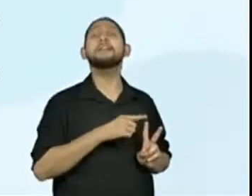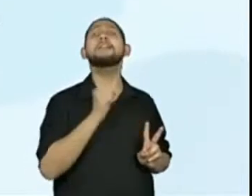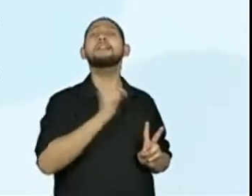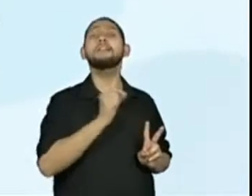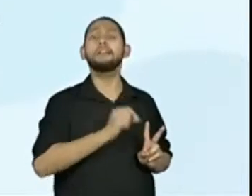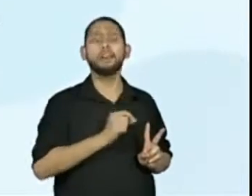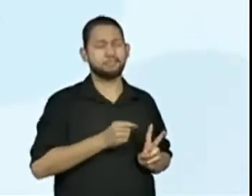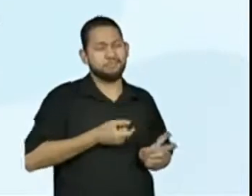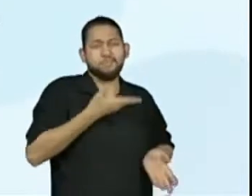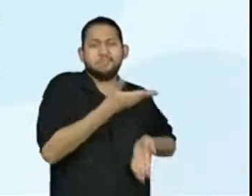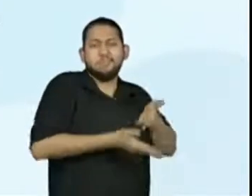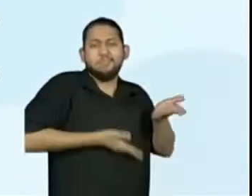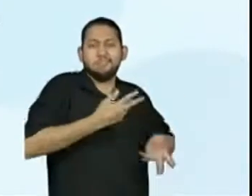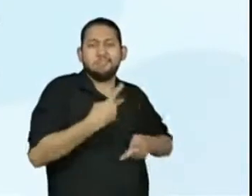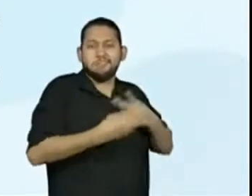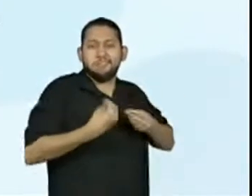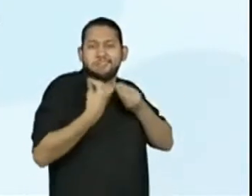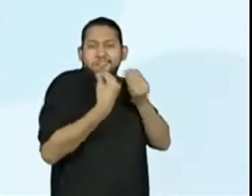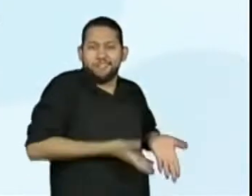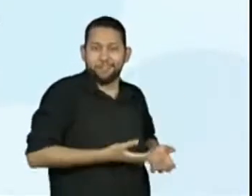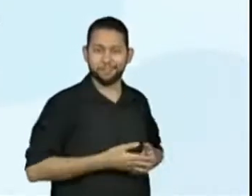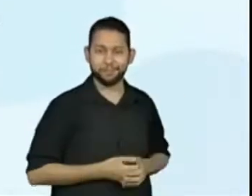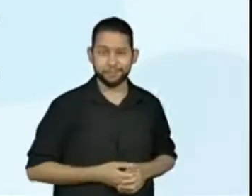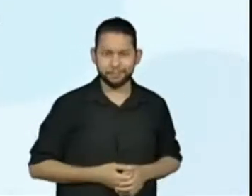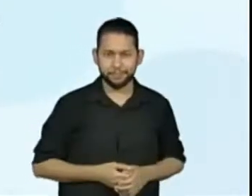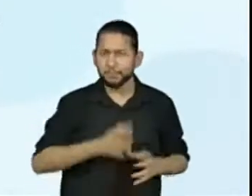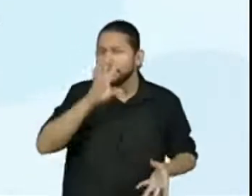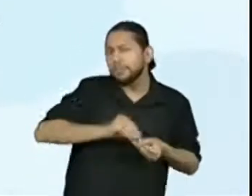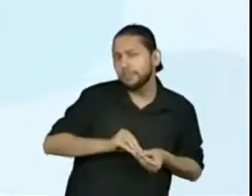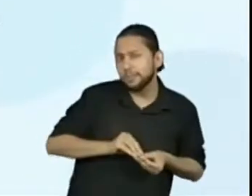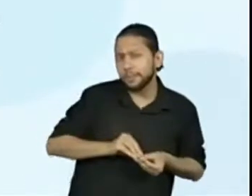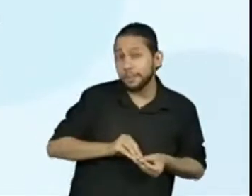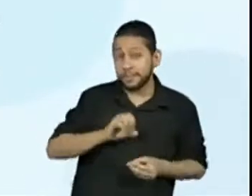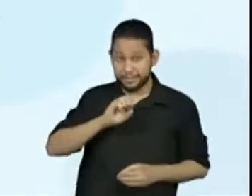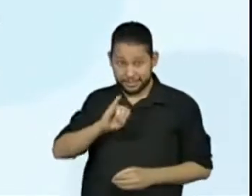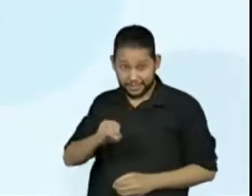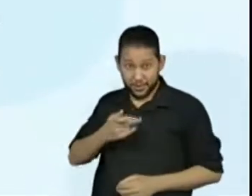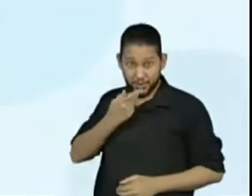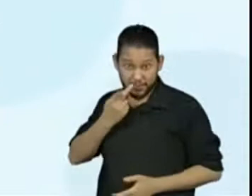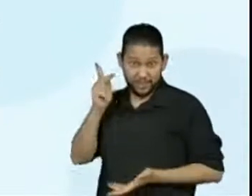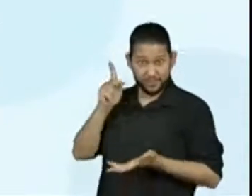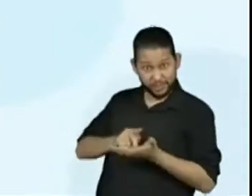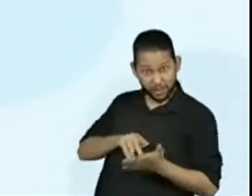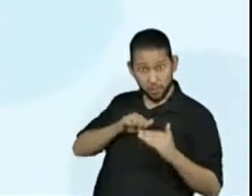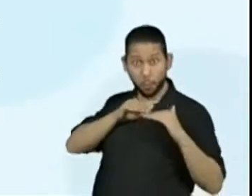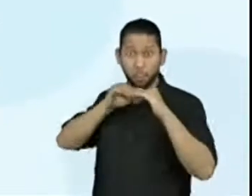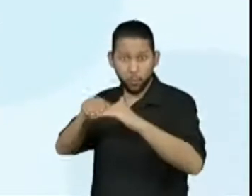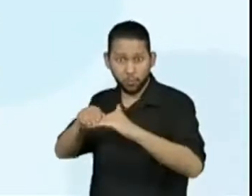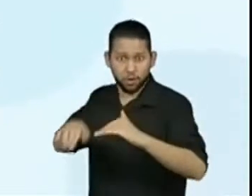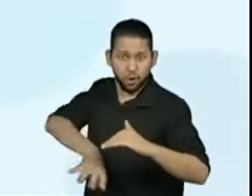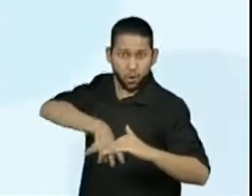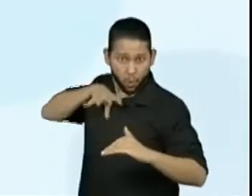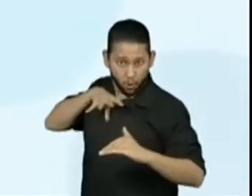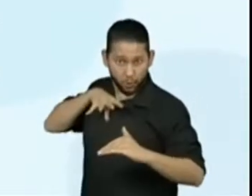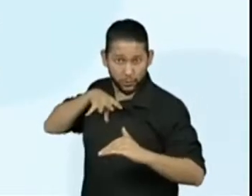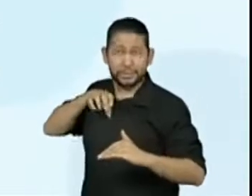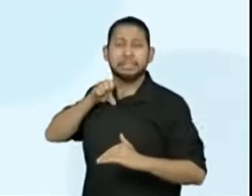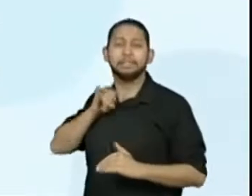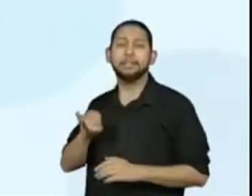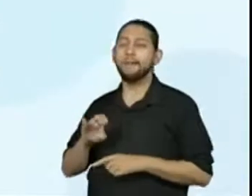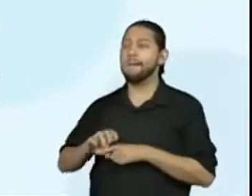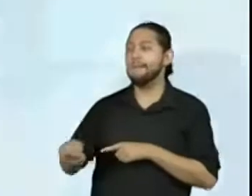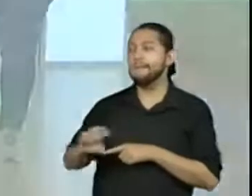Moral? A verdade causa ódio e o elogio ganha amigos. Olha só, então, aqui